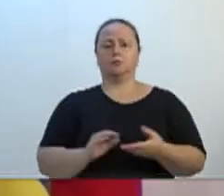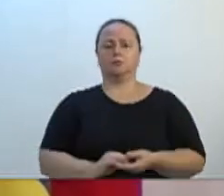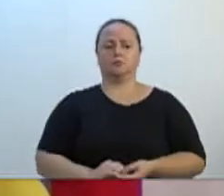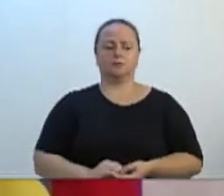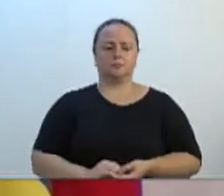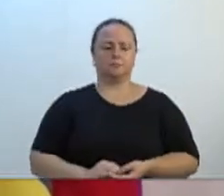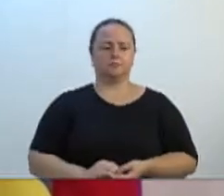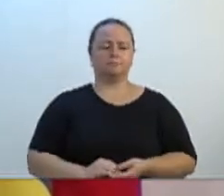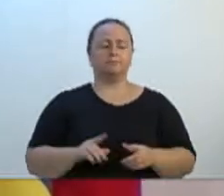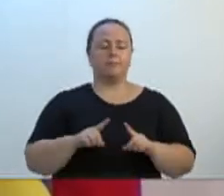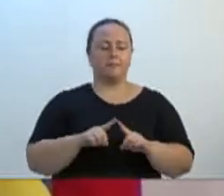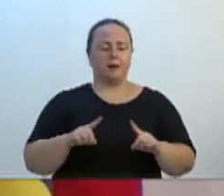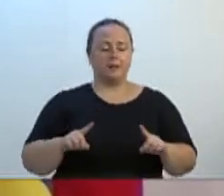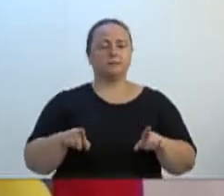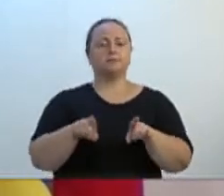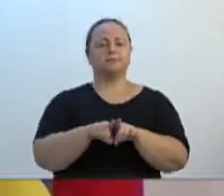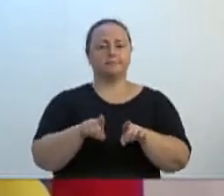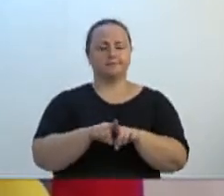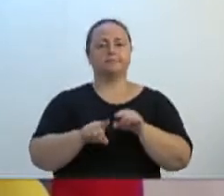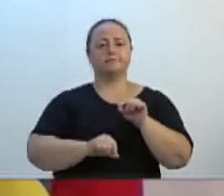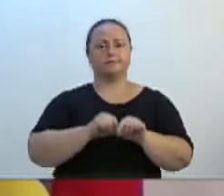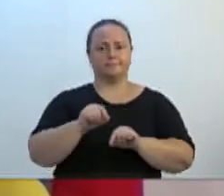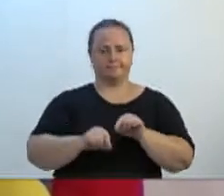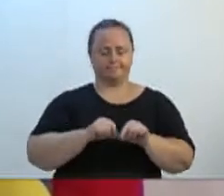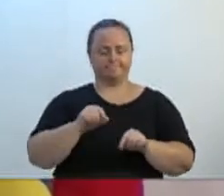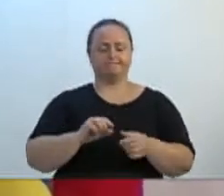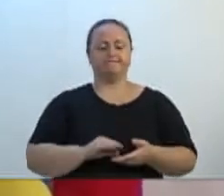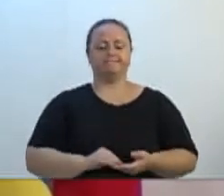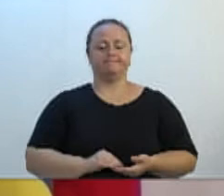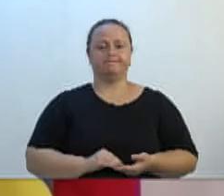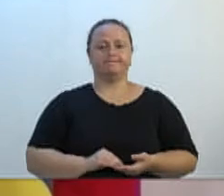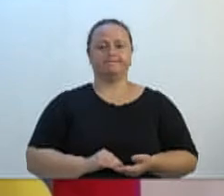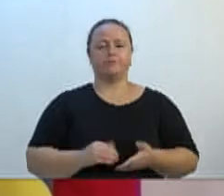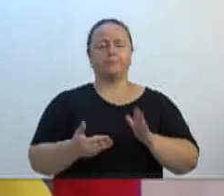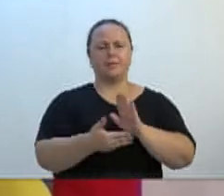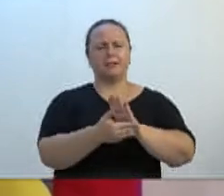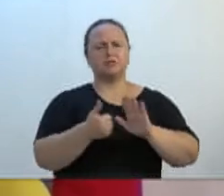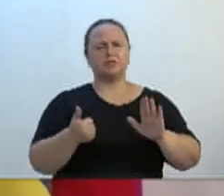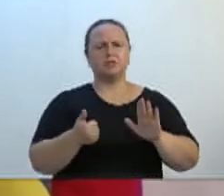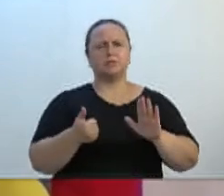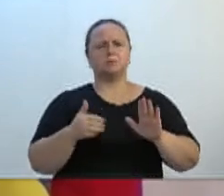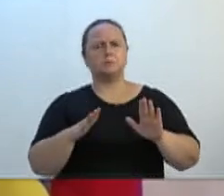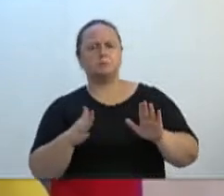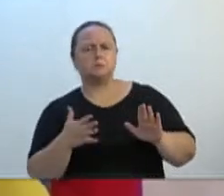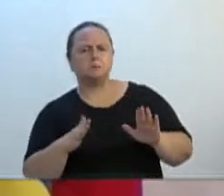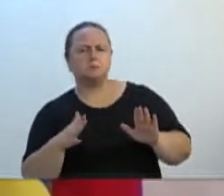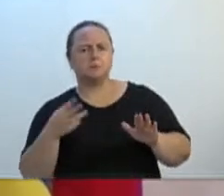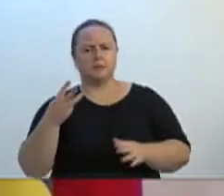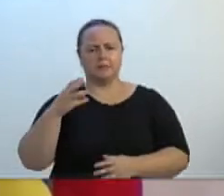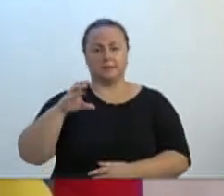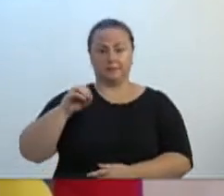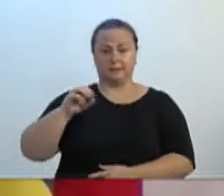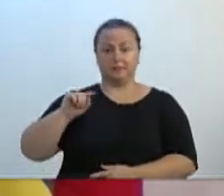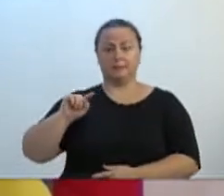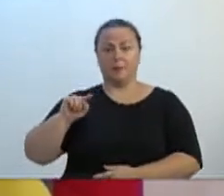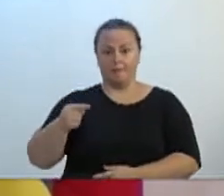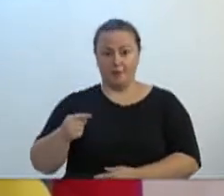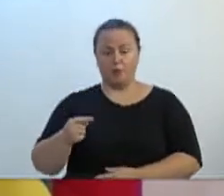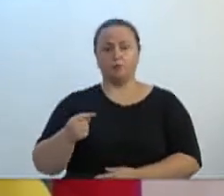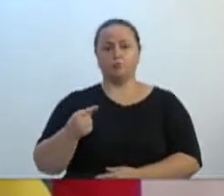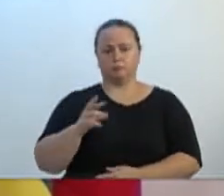vereadorito, aqui também se está retirando cerca de 300 mil reais, vereador Gilson, que eram para